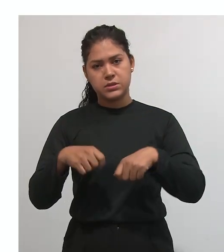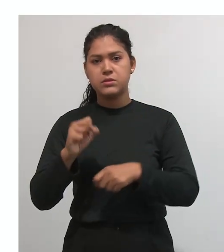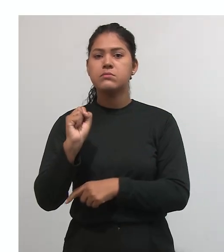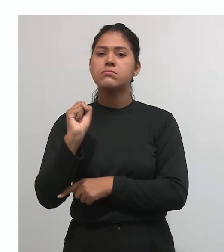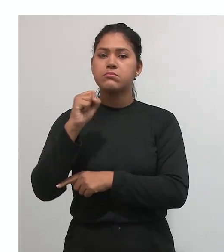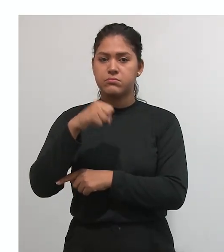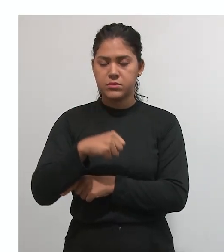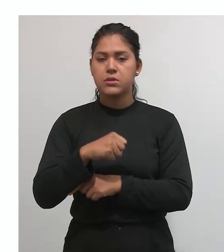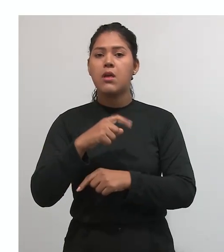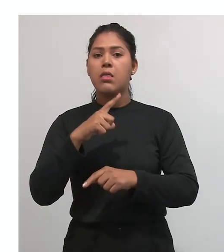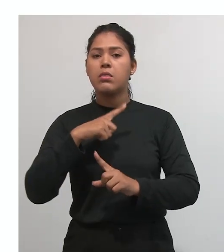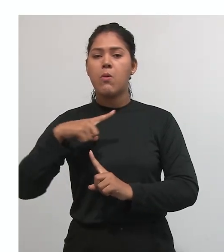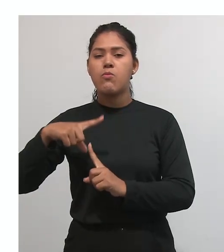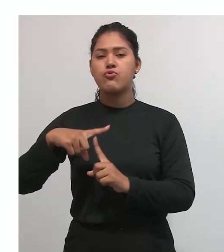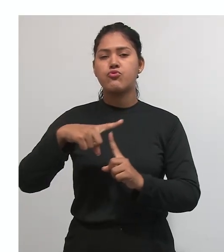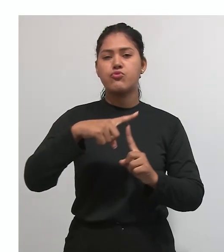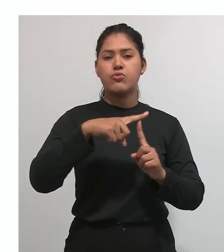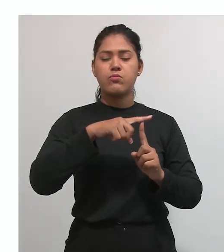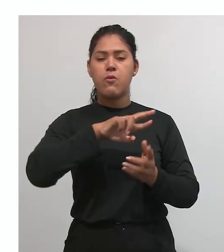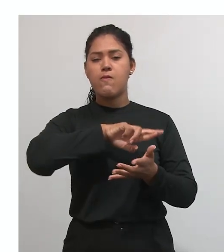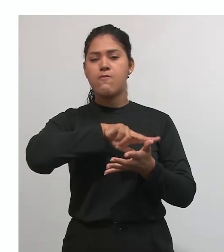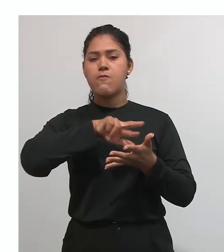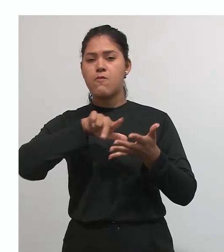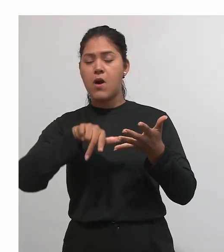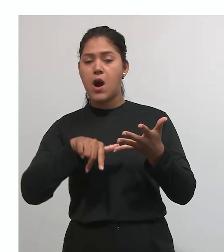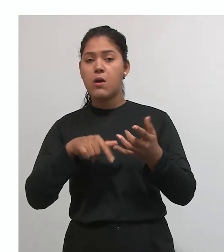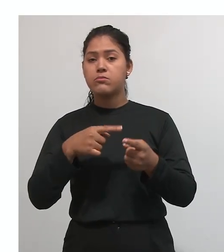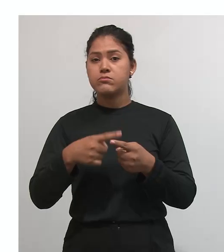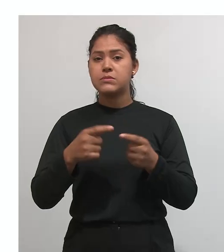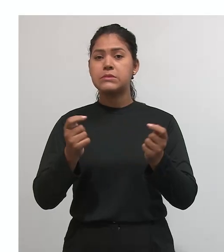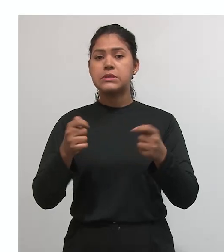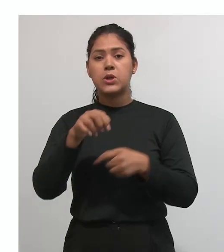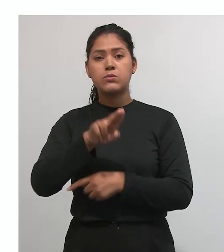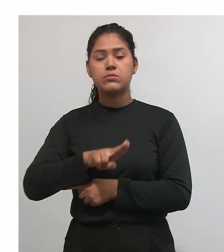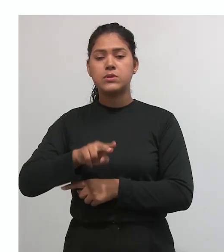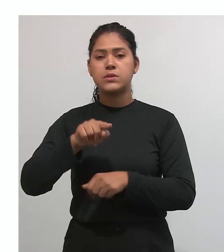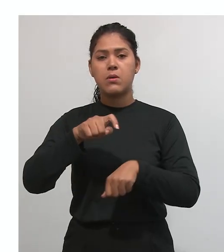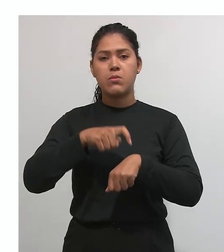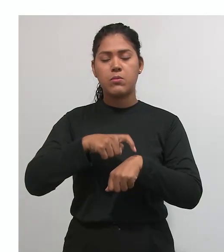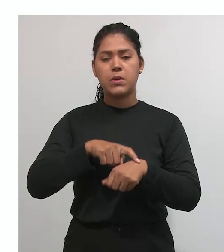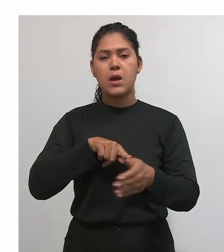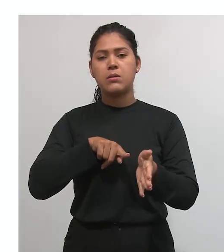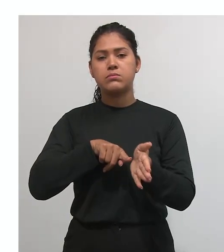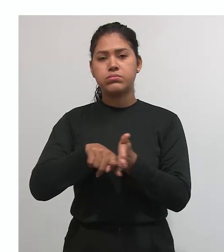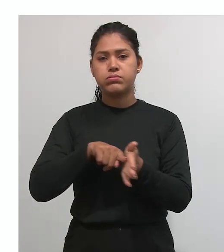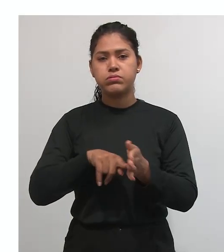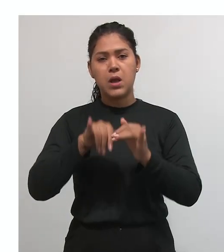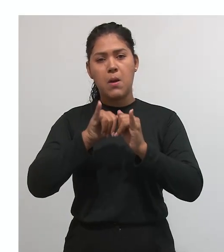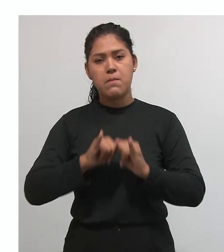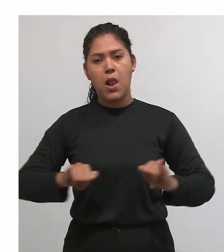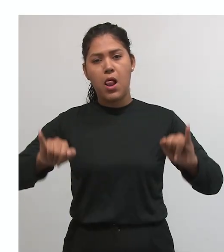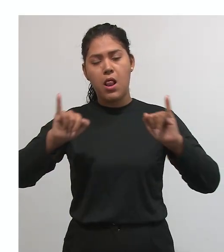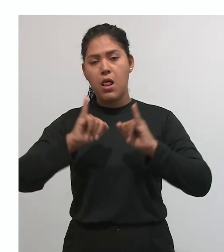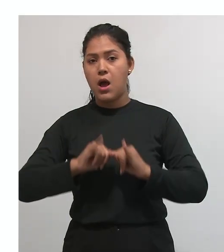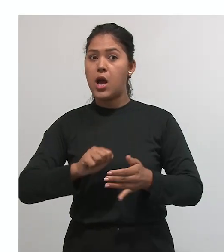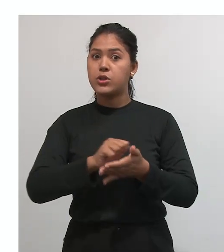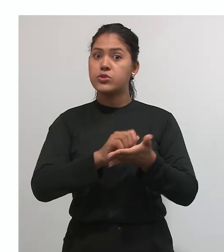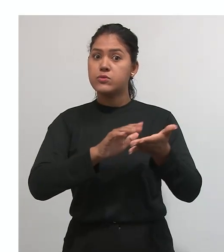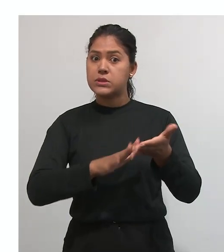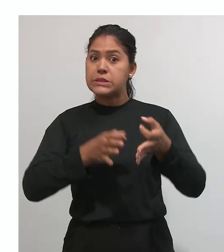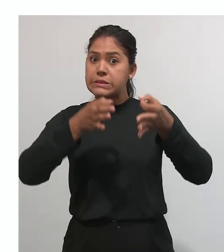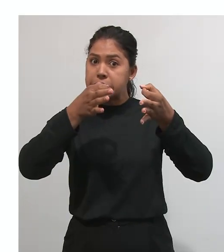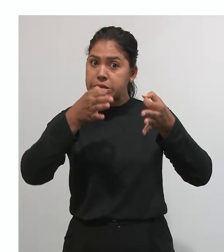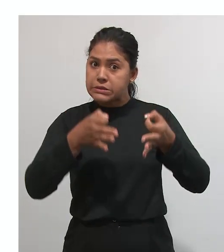credibilidade das pesquisas. Trabalhos científicos bem elaborados e formatados, seguindo